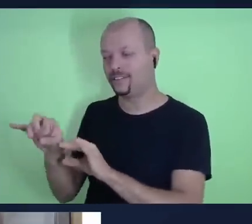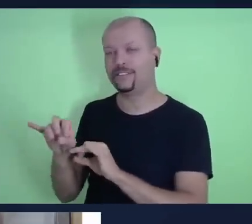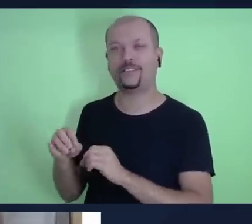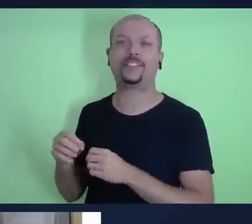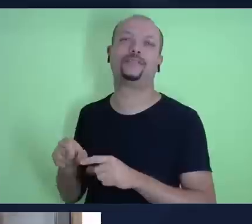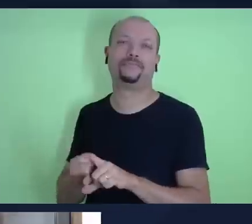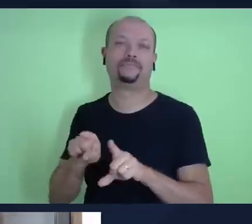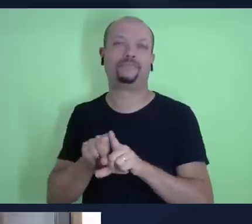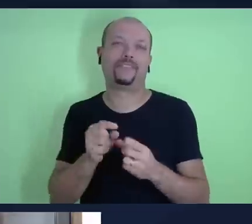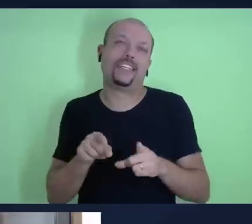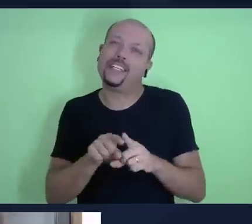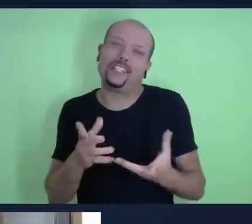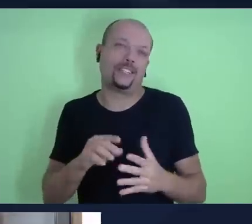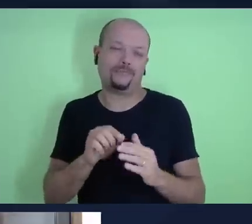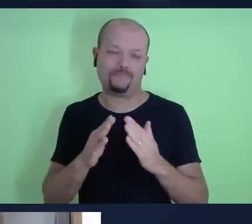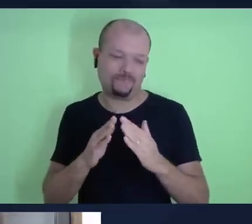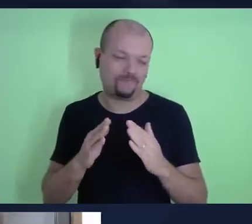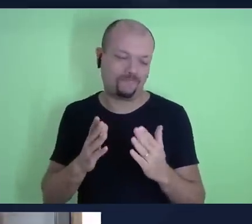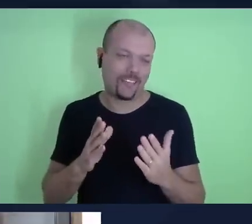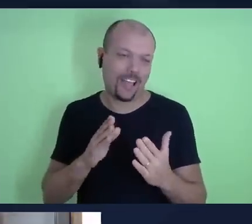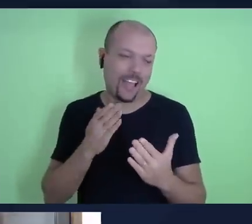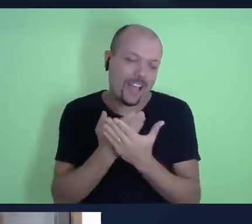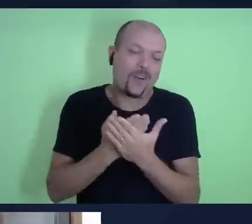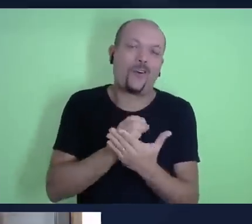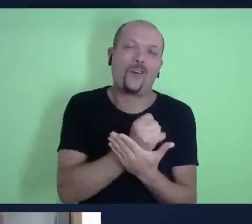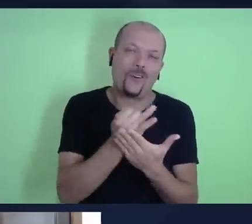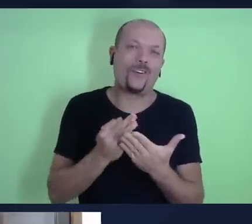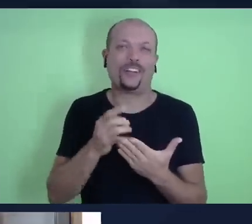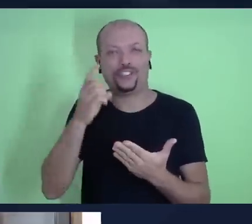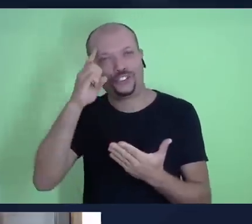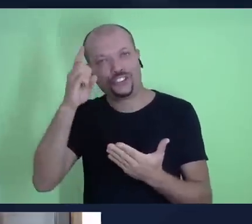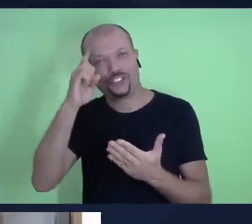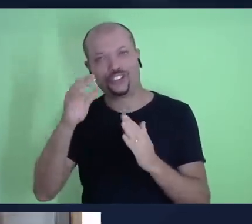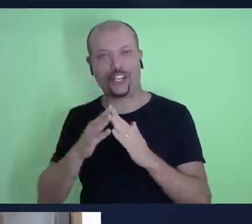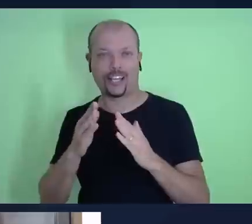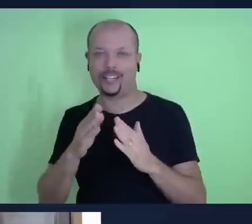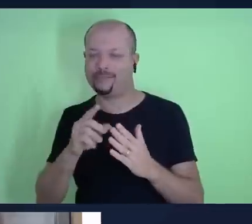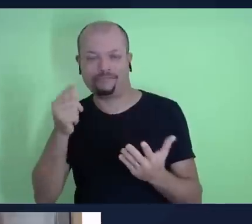Então, a escola sabatina sempre fez parte do nosso dia a dia em casa, né?